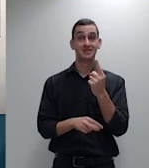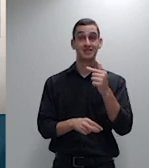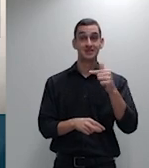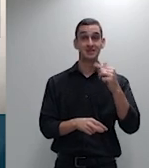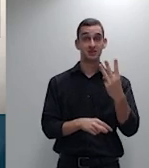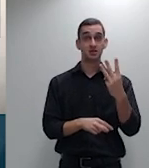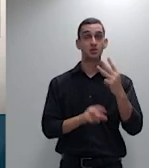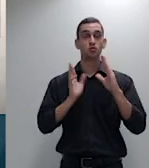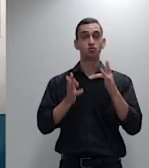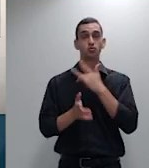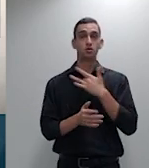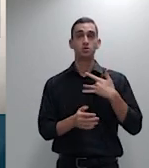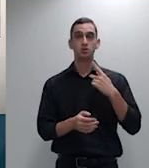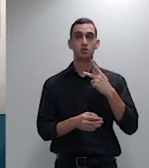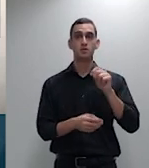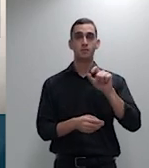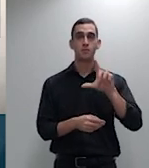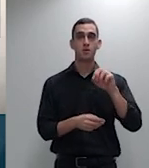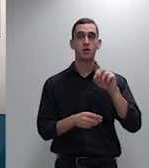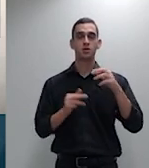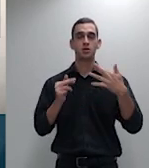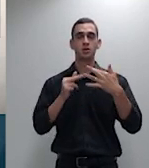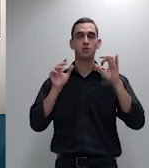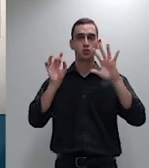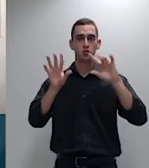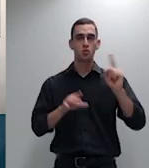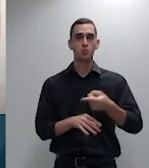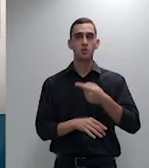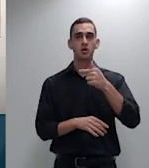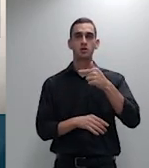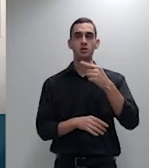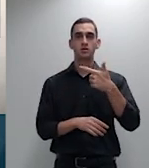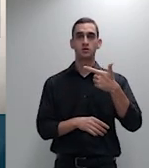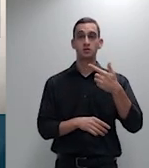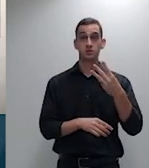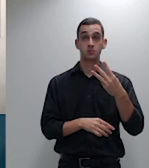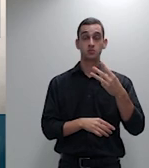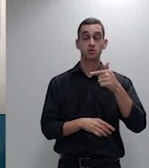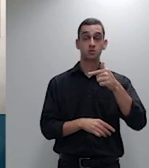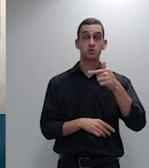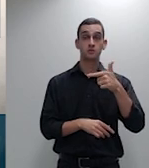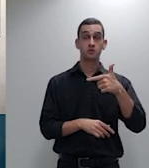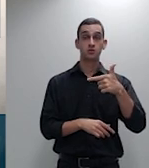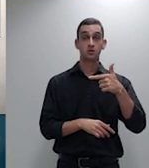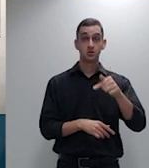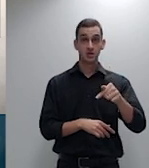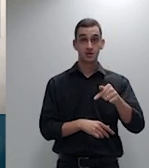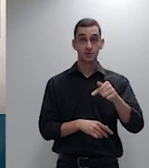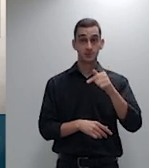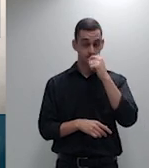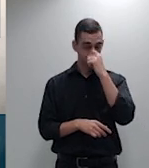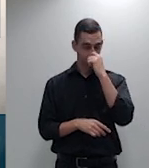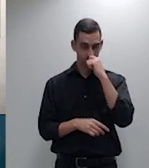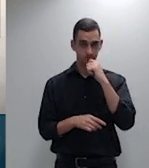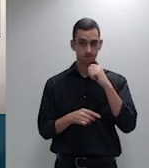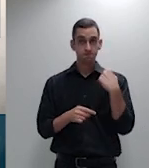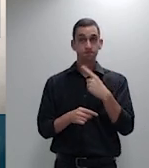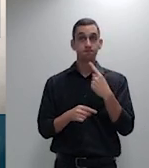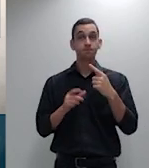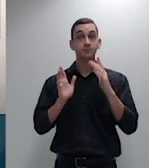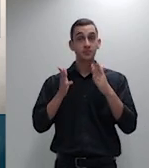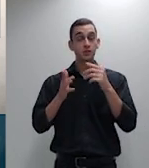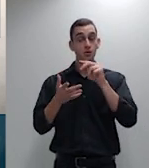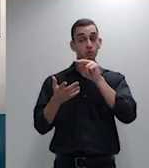.723.727 vale lembrar que nos autos do RESP do IRDR